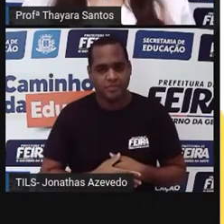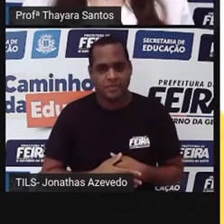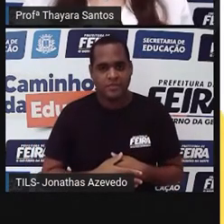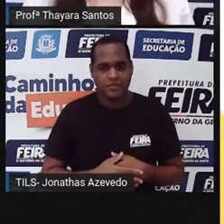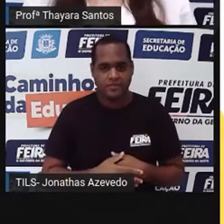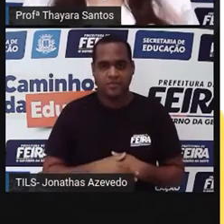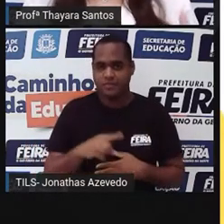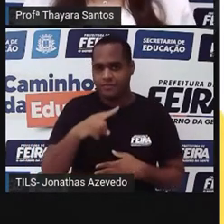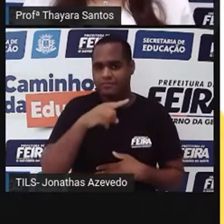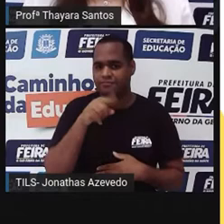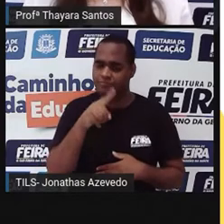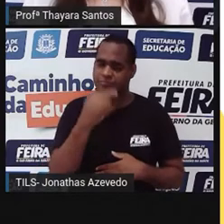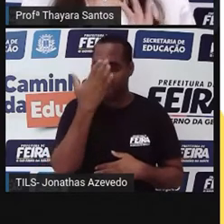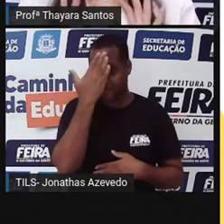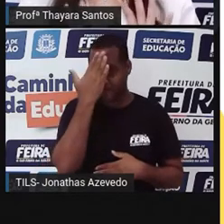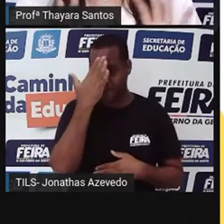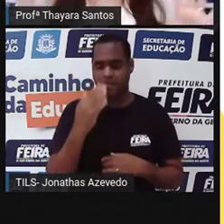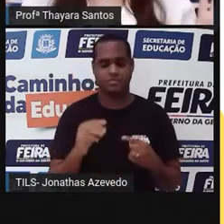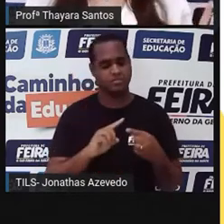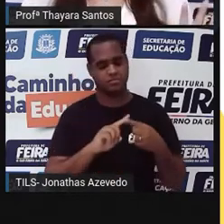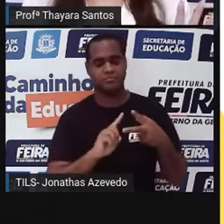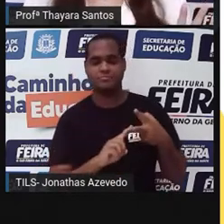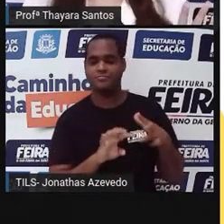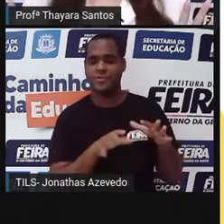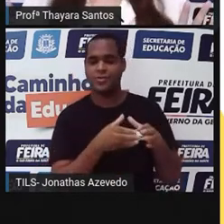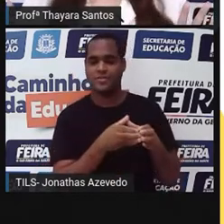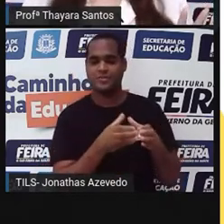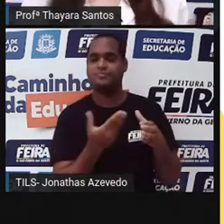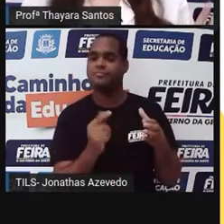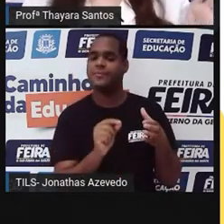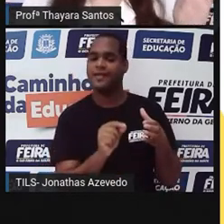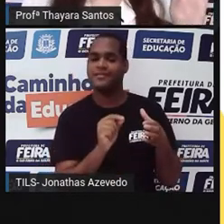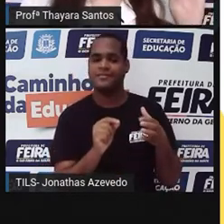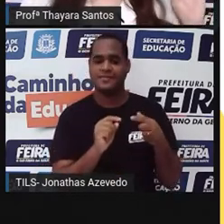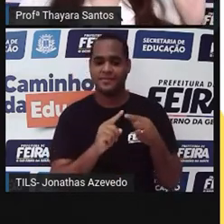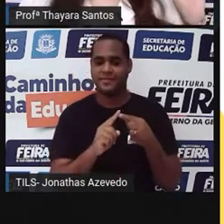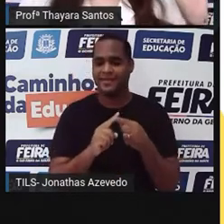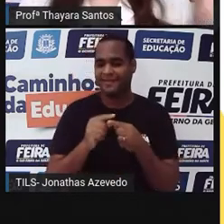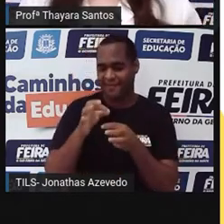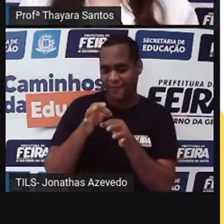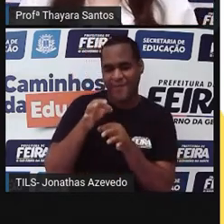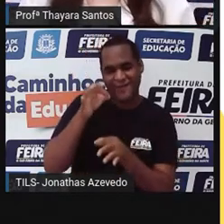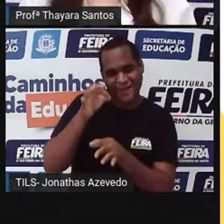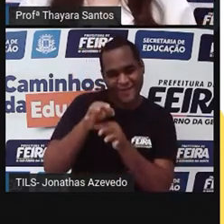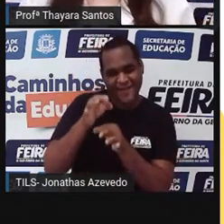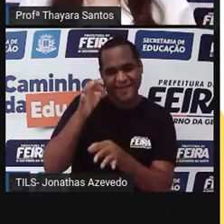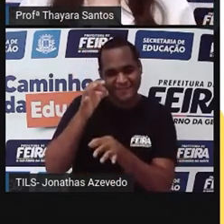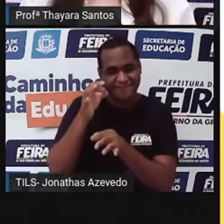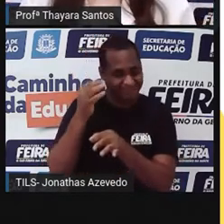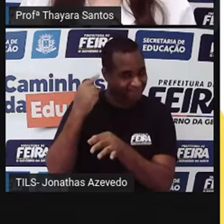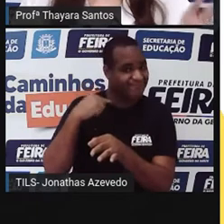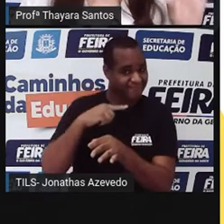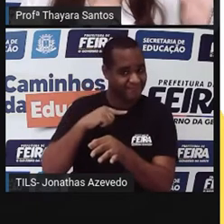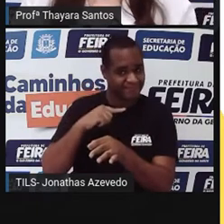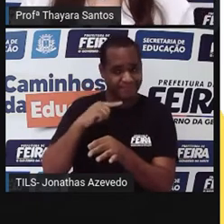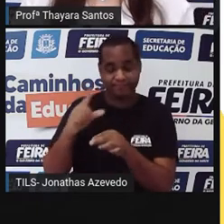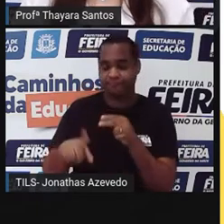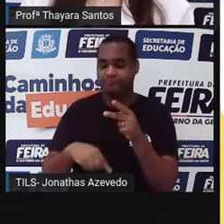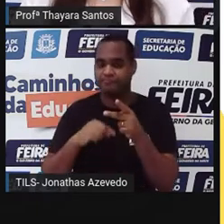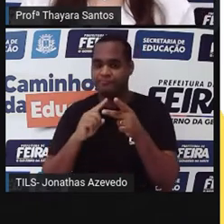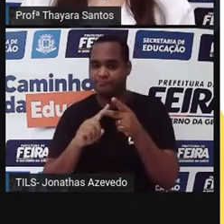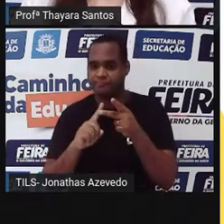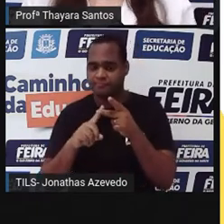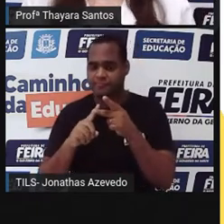E, como a gente já sabe, existem dois grandes grupos de animais. Os animais que a gente chama de vertebrados, que são aqueles que apresentam coluna